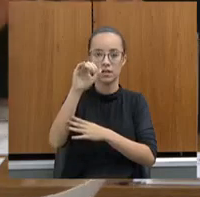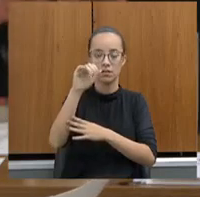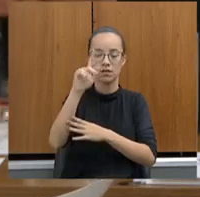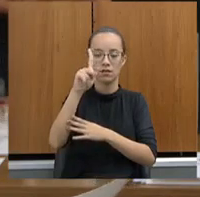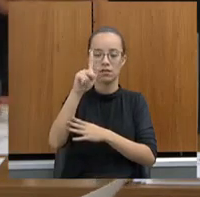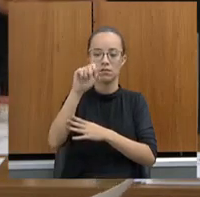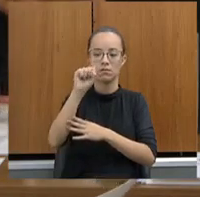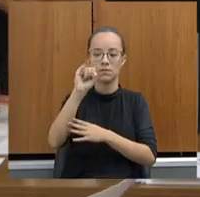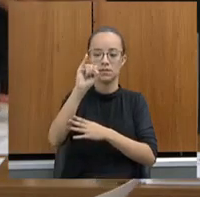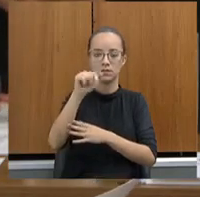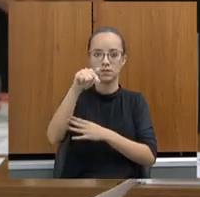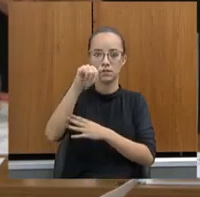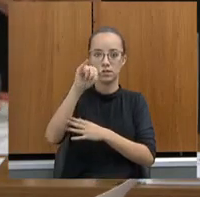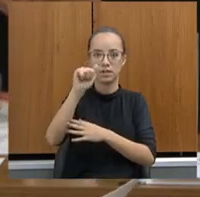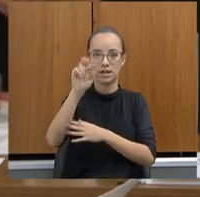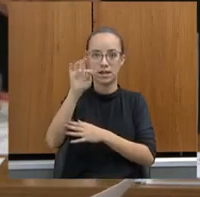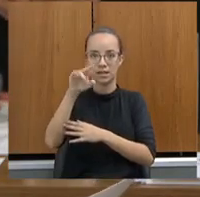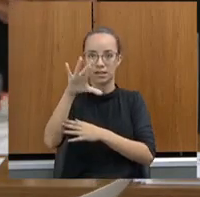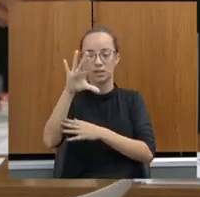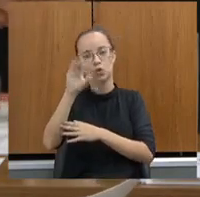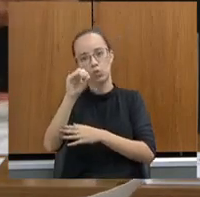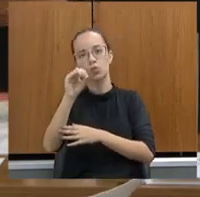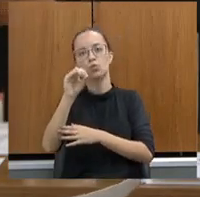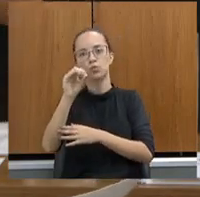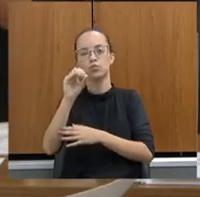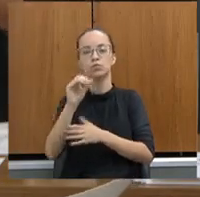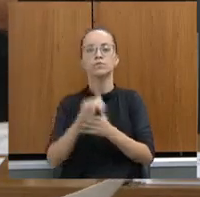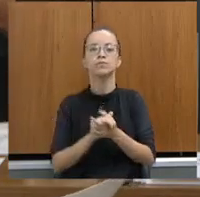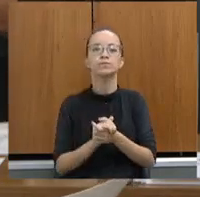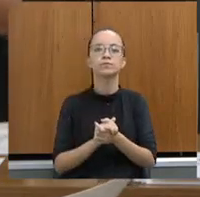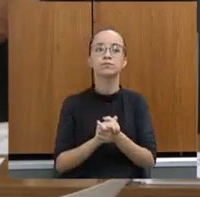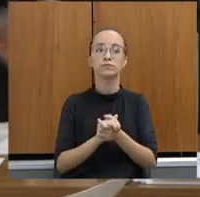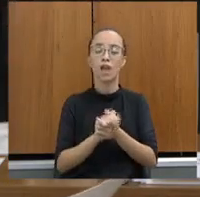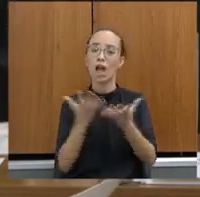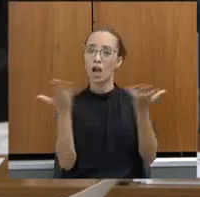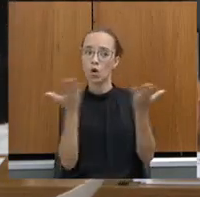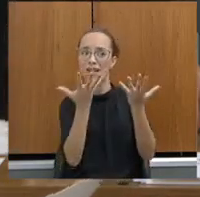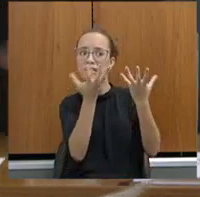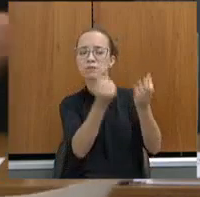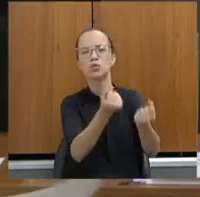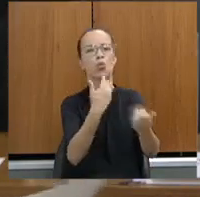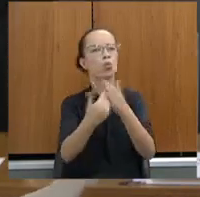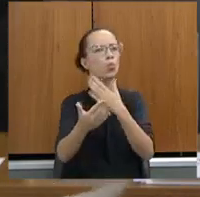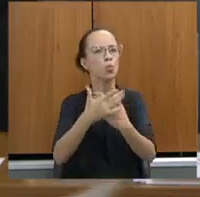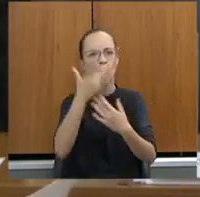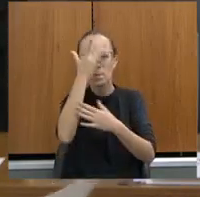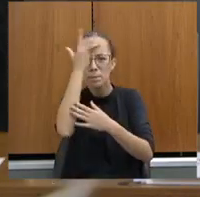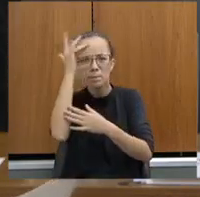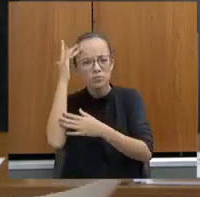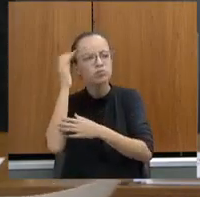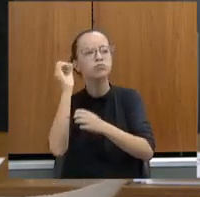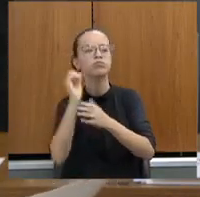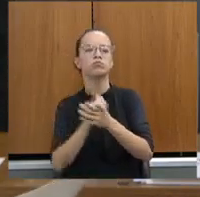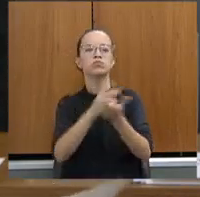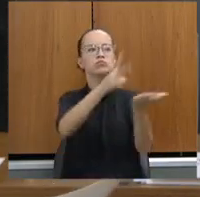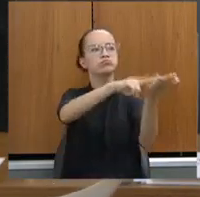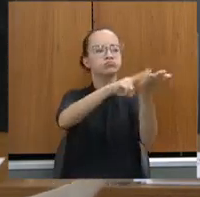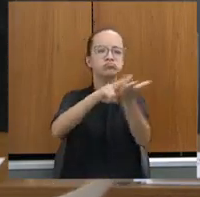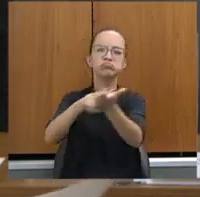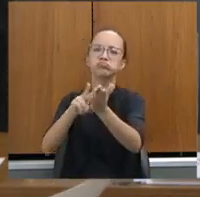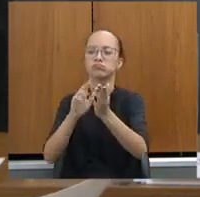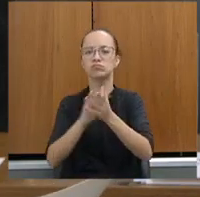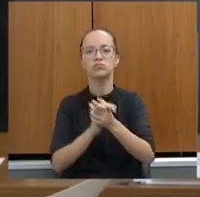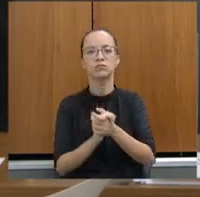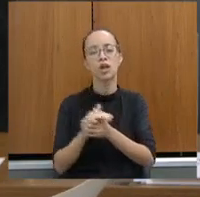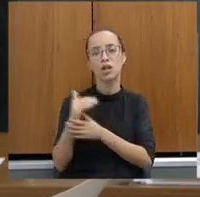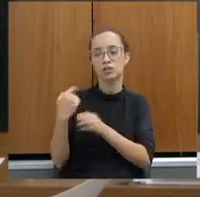qualquer pessoa que tenha sido absolvida e aplicada a medida de segurança. Acabou aquele problema, que ali era um verdadeiro show de horrores. Isso é